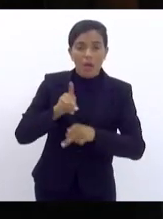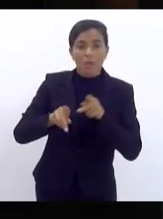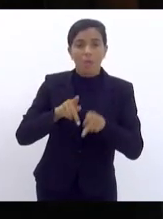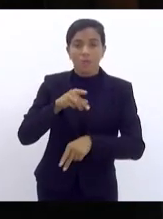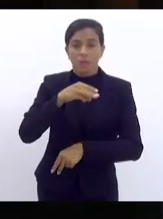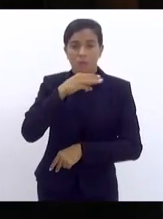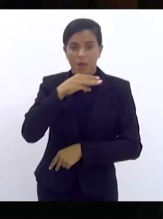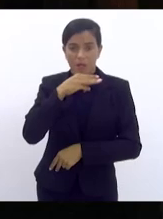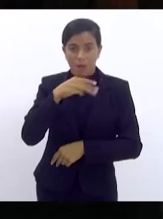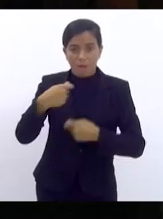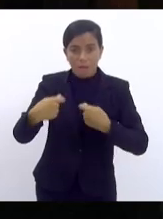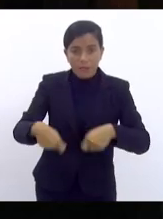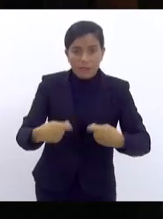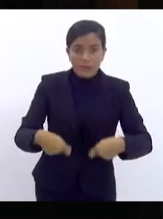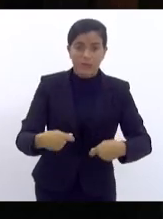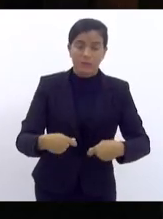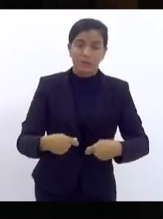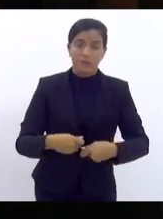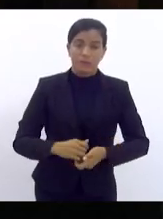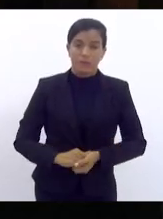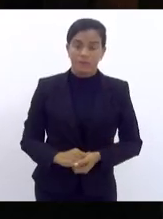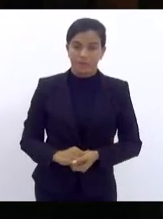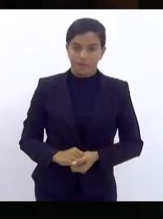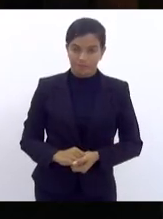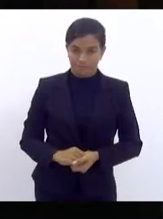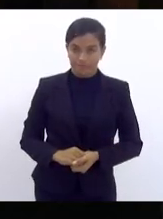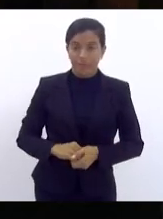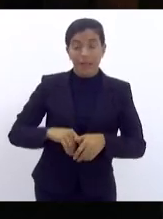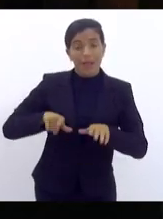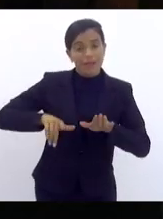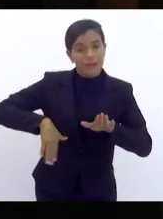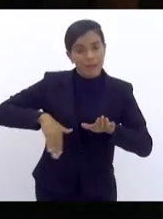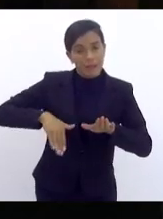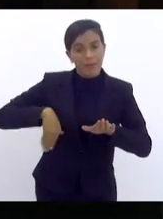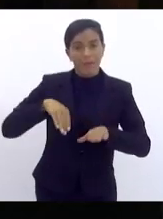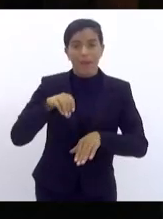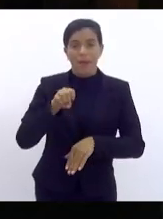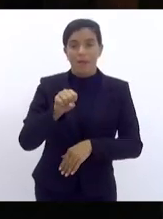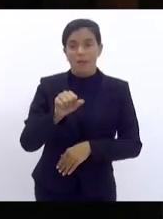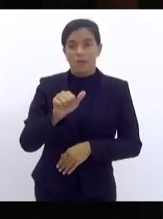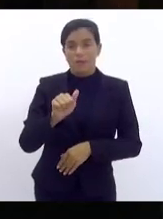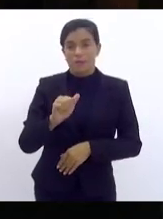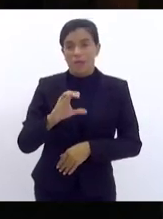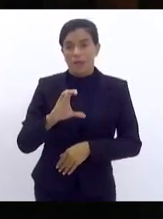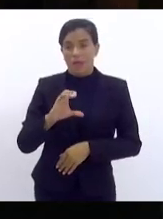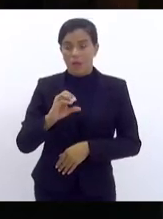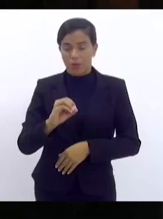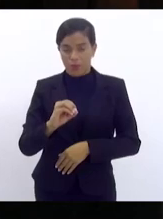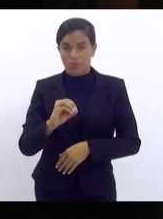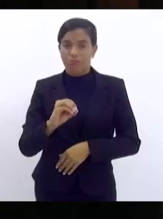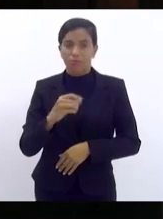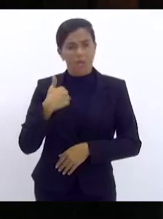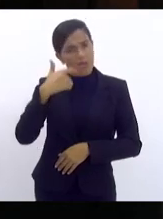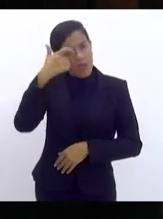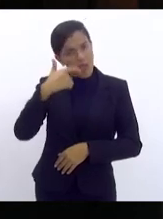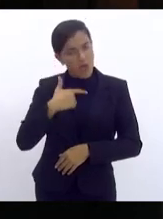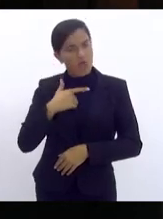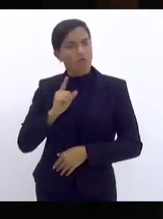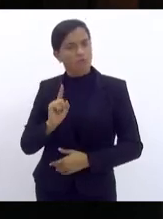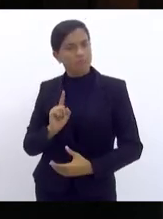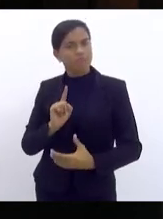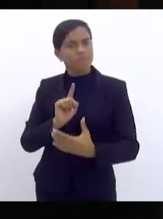investimento, que essa obra retorne na Praia do Saco, no Canal do Leitão. E eu vou estar muito próximo podendo